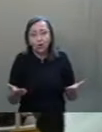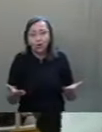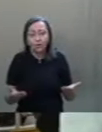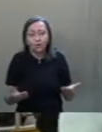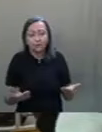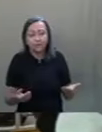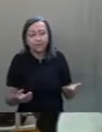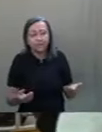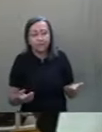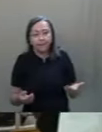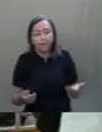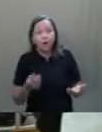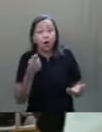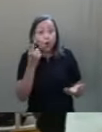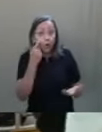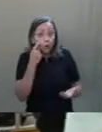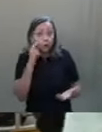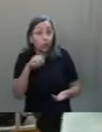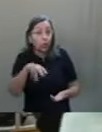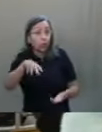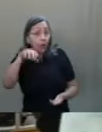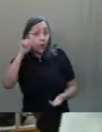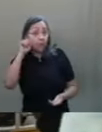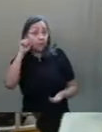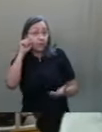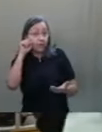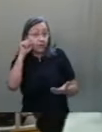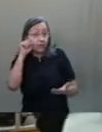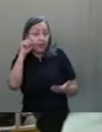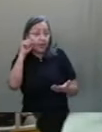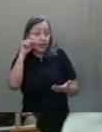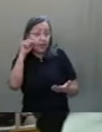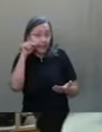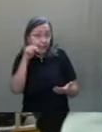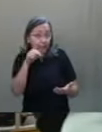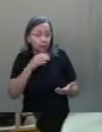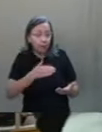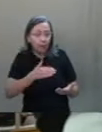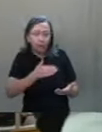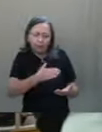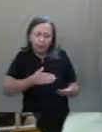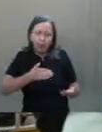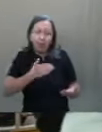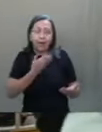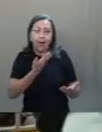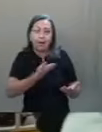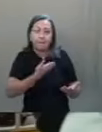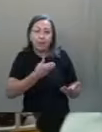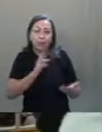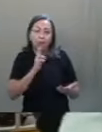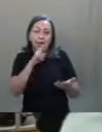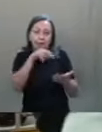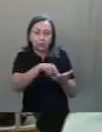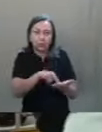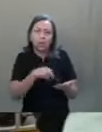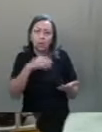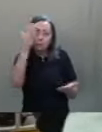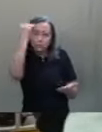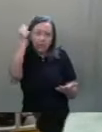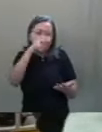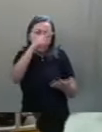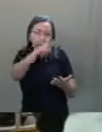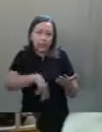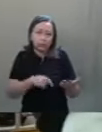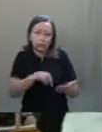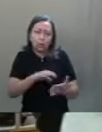Olha, olha o que eu ouvi aqui do meu querido amigo relator. Meu querido amigo, eu sei que ele está lendo como líder do governo para